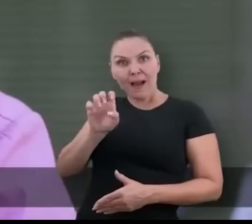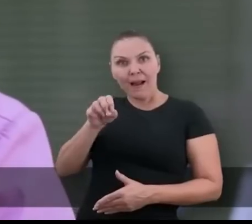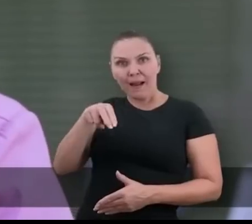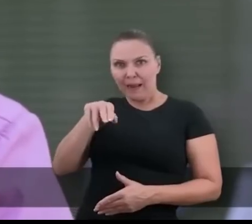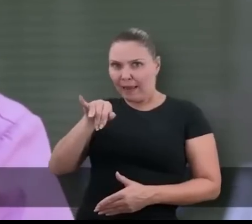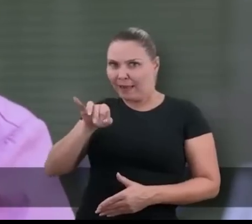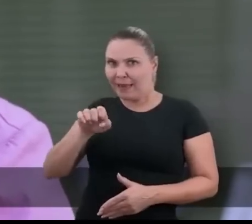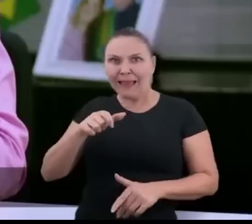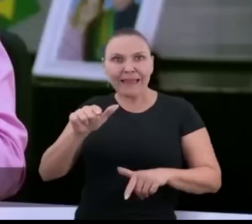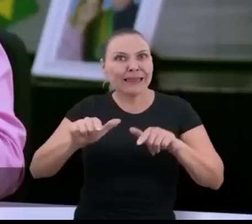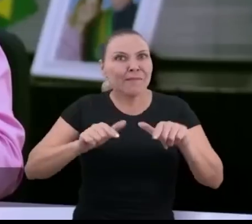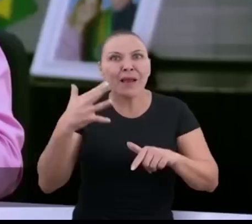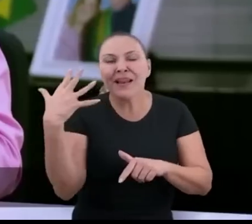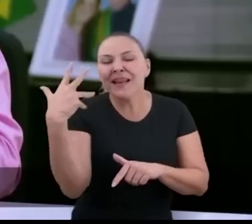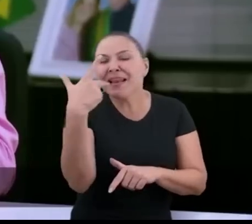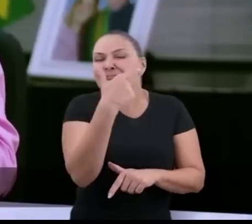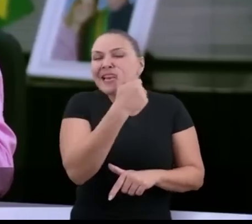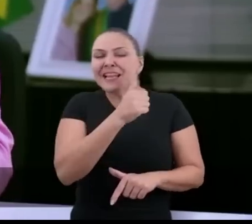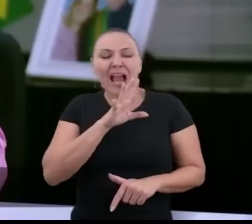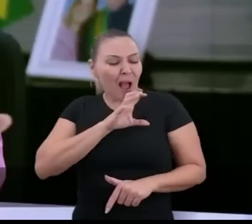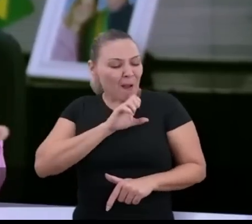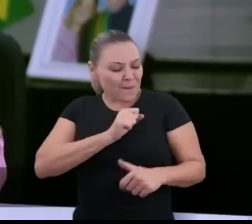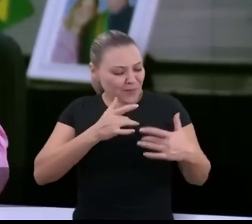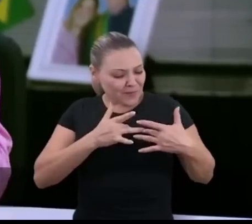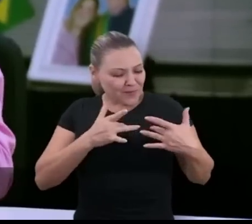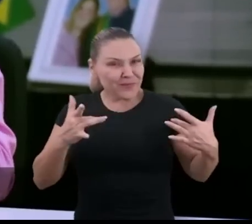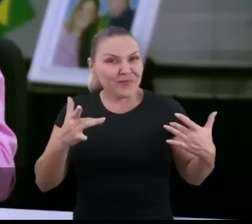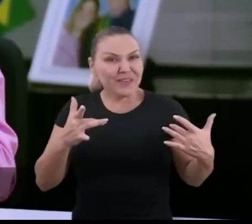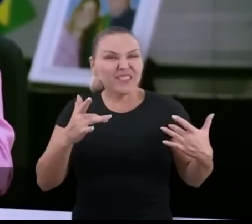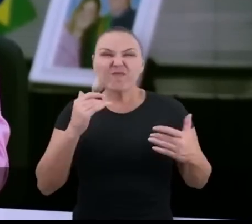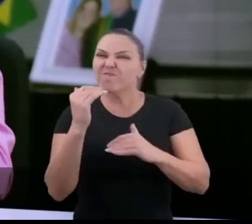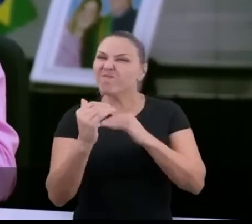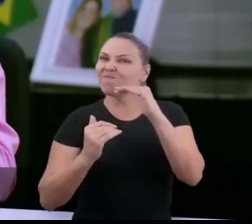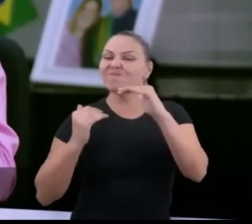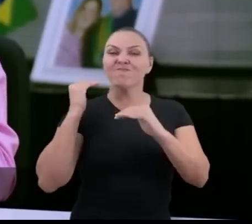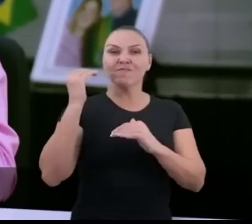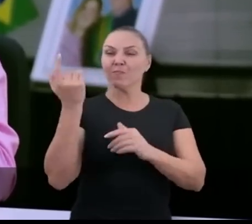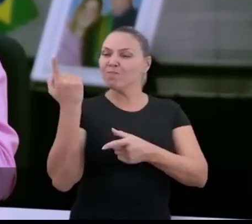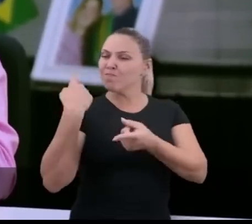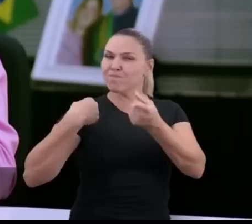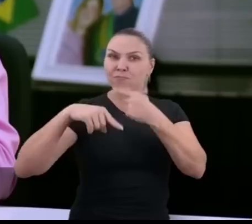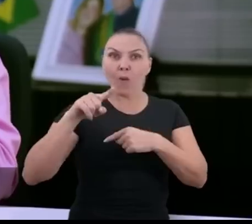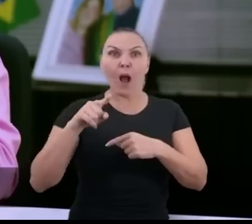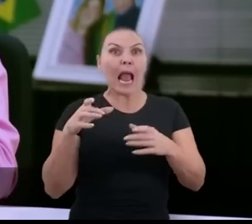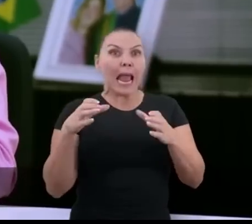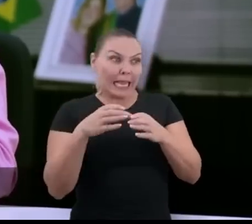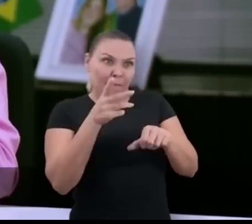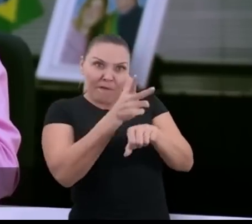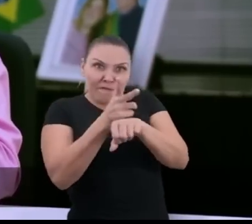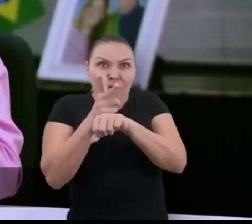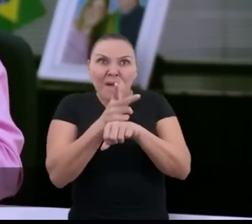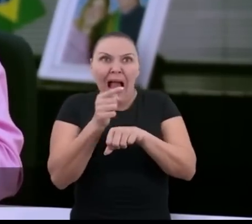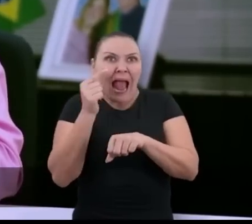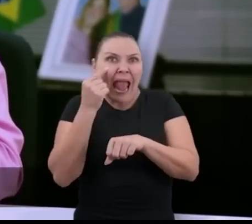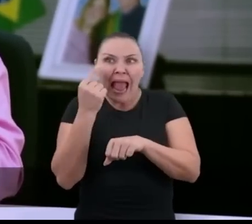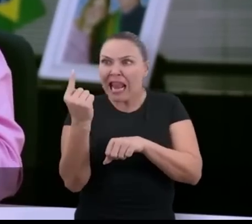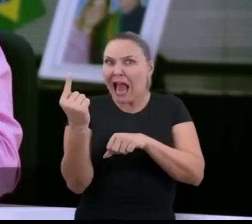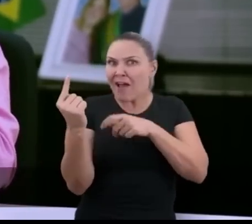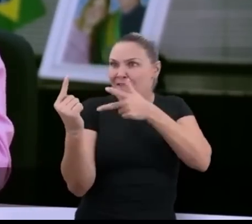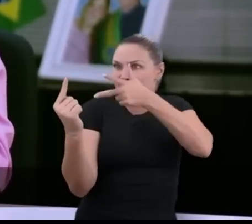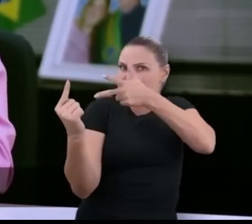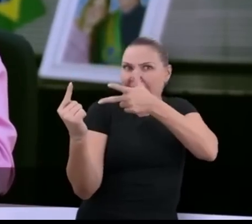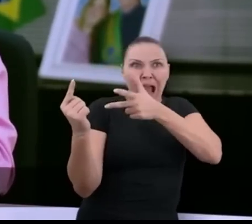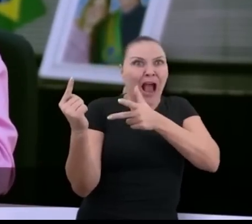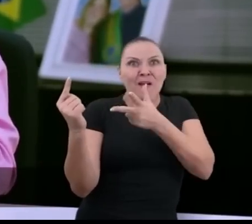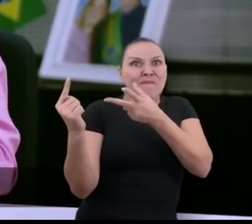nós vamos ver a reação de cada uma delas, mandando uma mensagem para todas as mulheres do nosso Brasil. Agora, nós estamos com uma